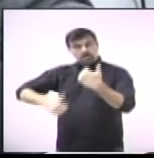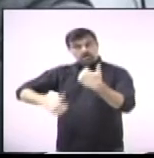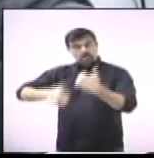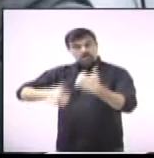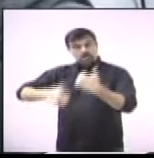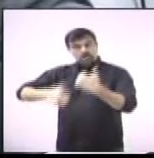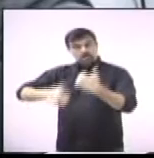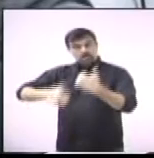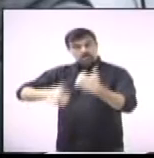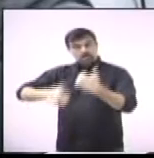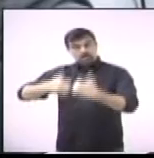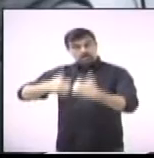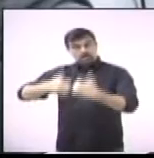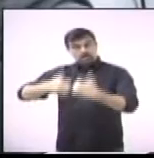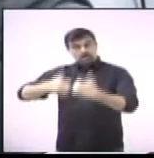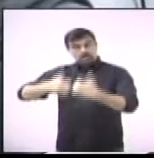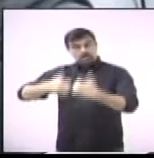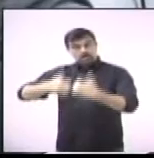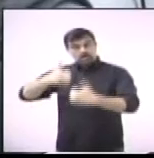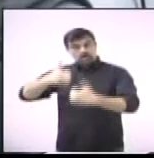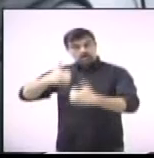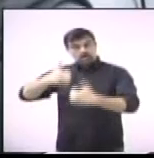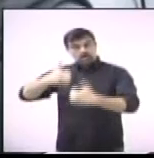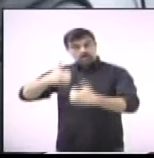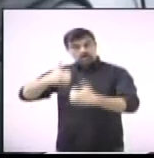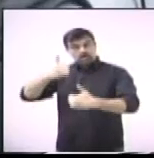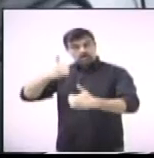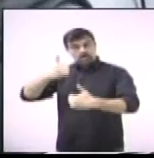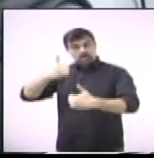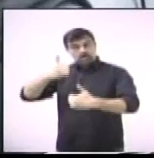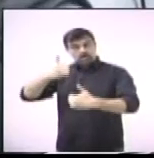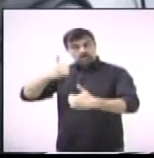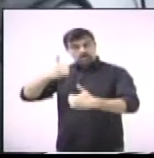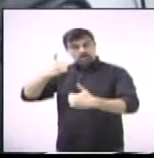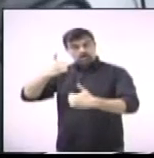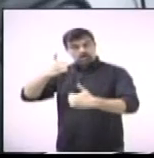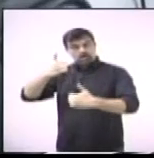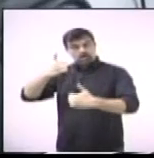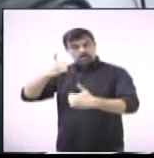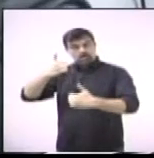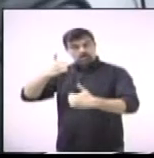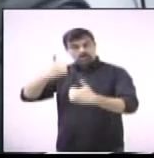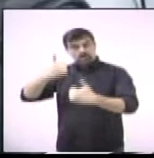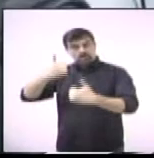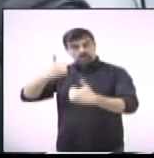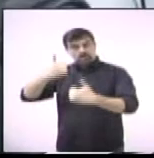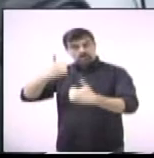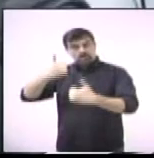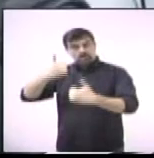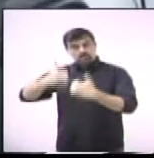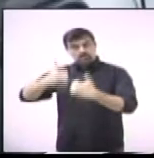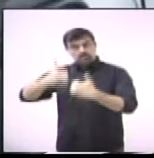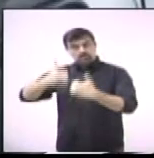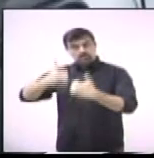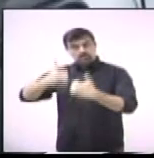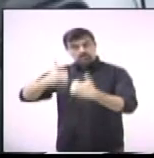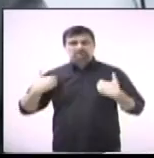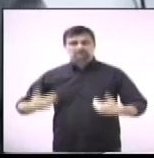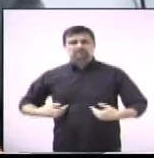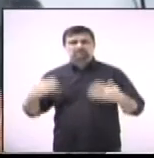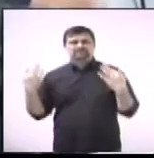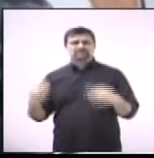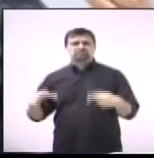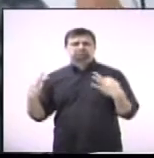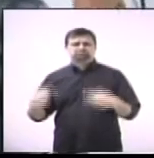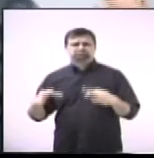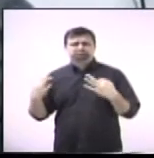uma caminhada, uma corridinha, para correr duas corridas de 5 quilômetros, e eu comecei hoje. E só não está doendo a orelha, o resto está doendo